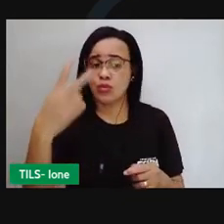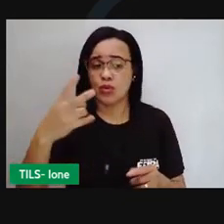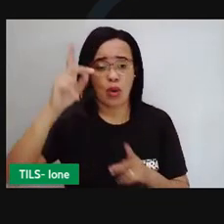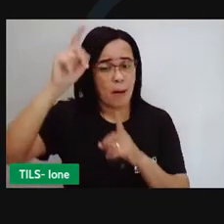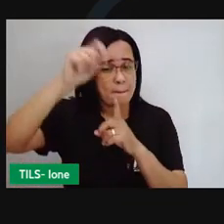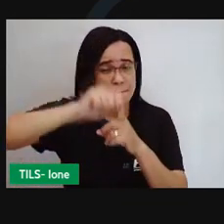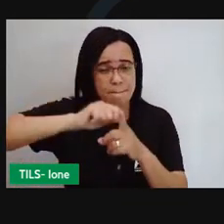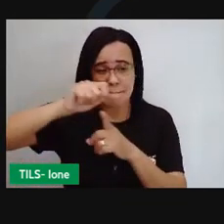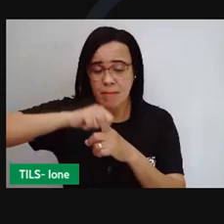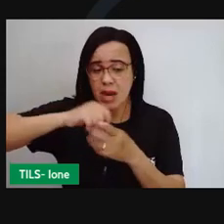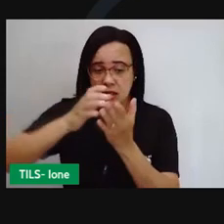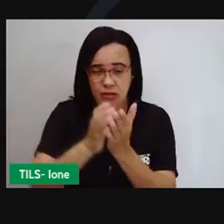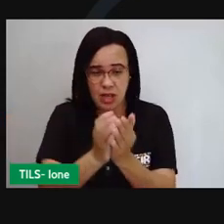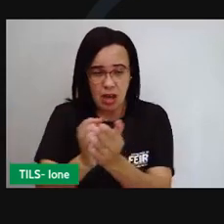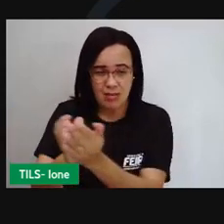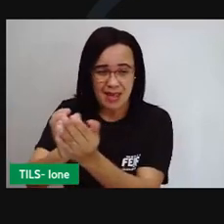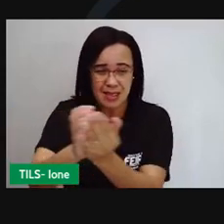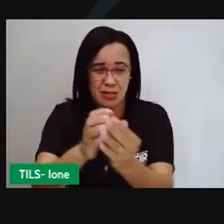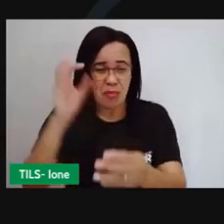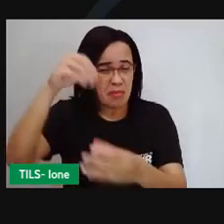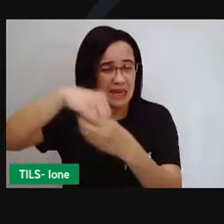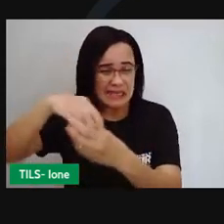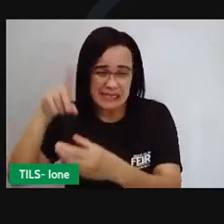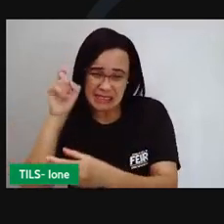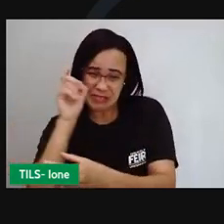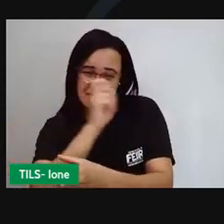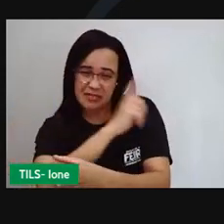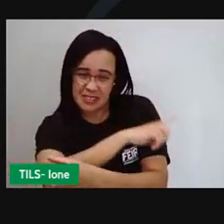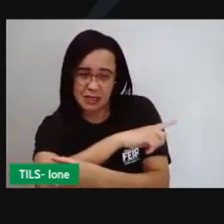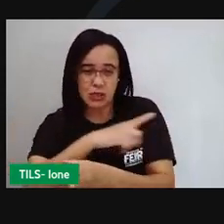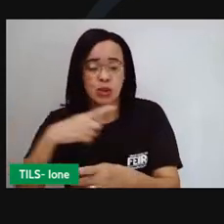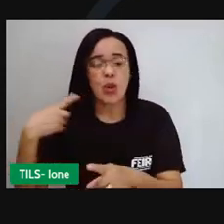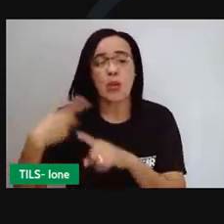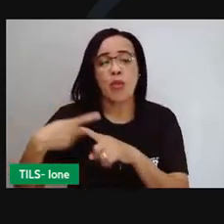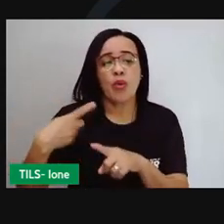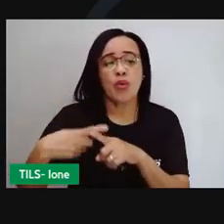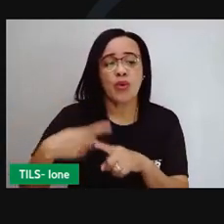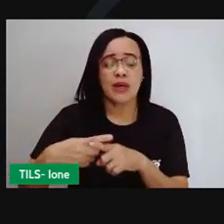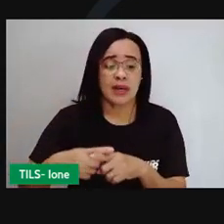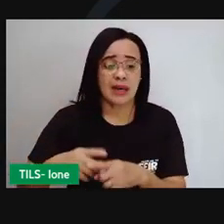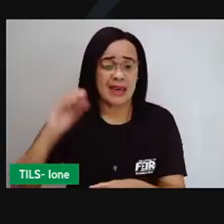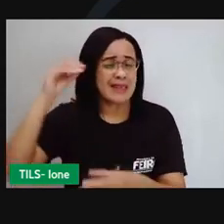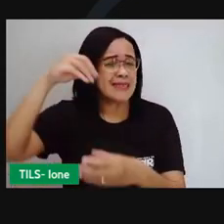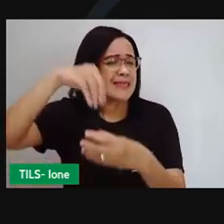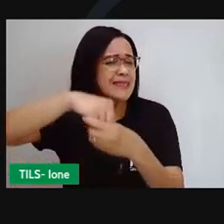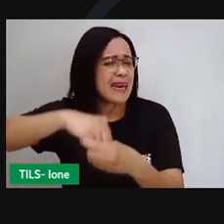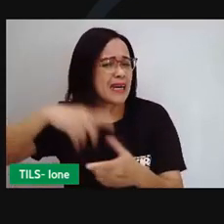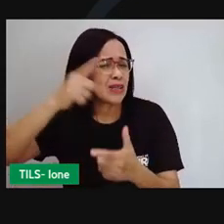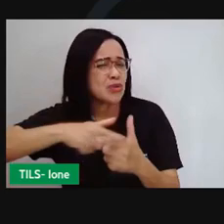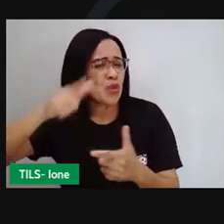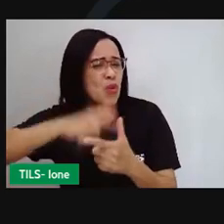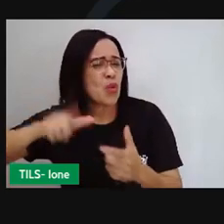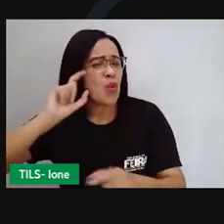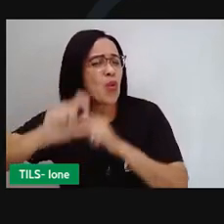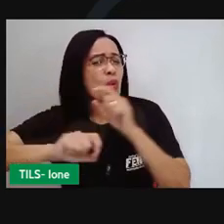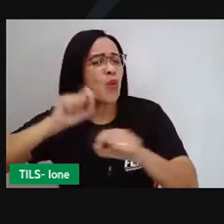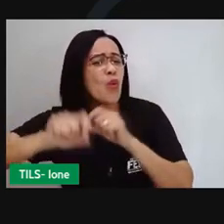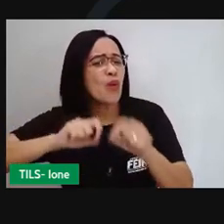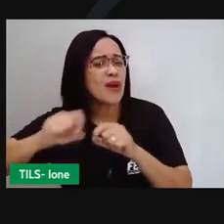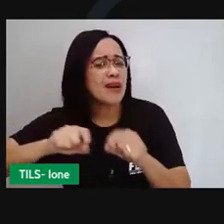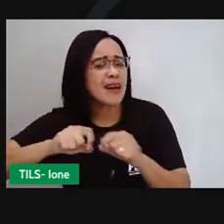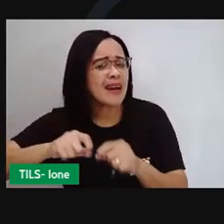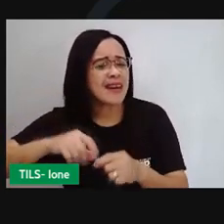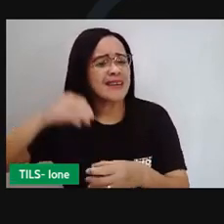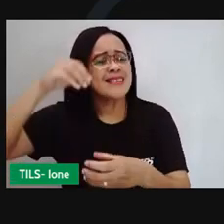Para piorar a situação, as naus superlotadas recebem certos tripulantes que não